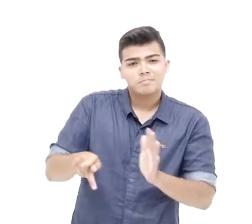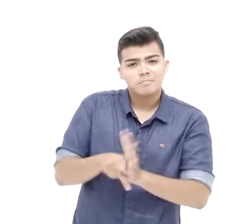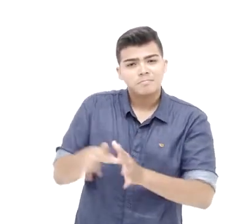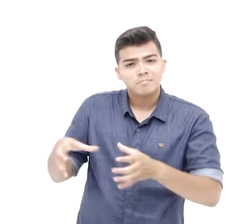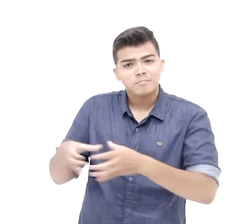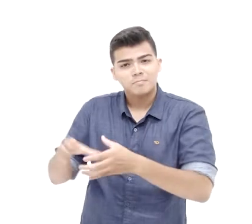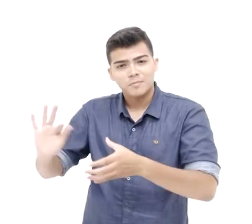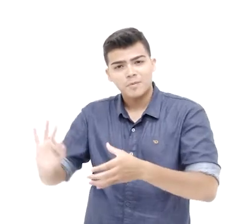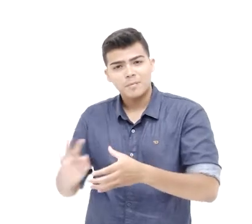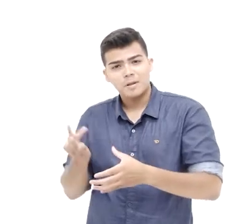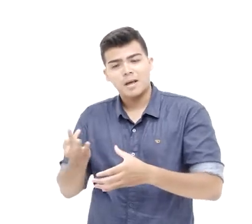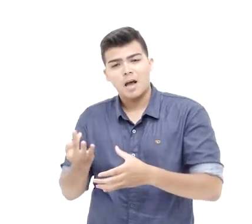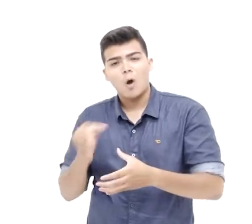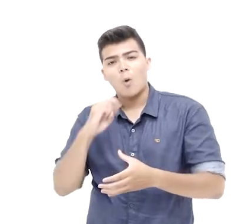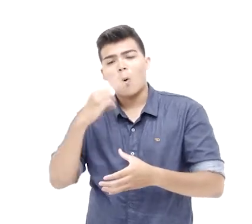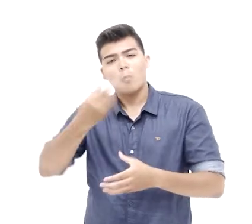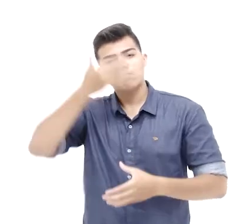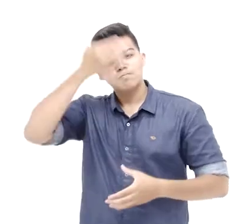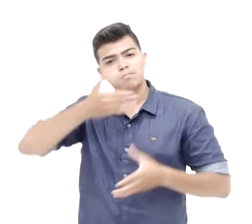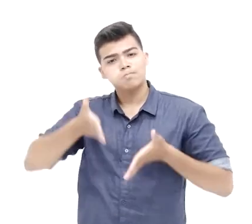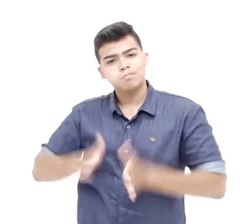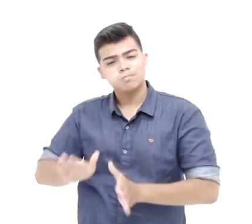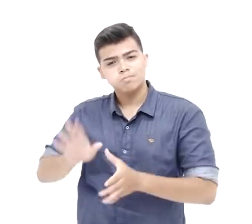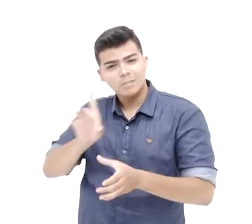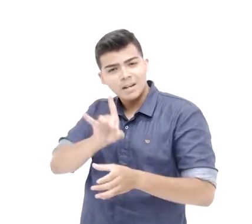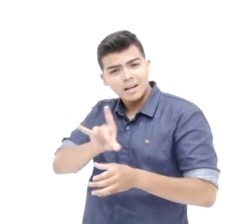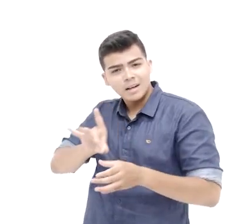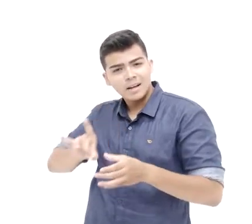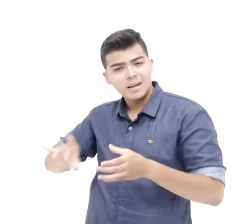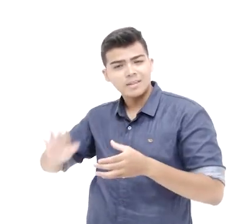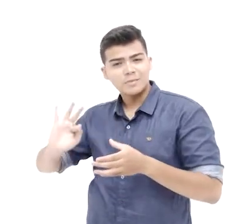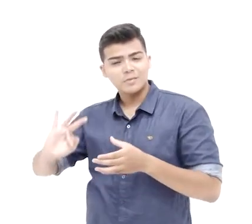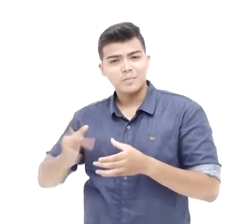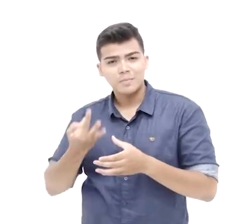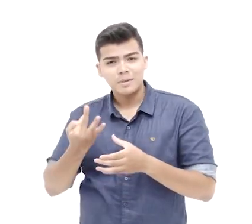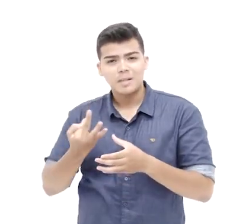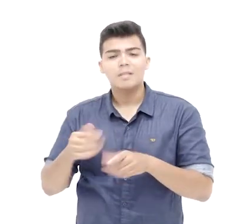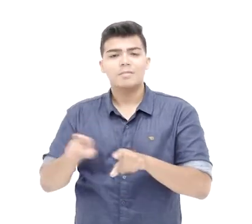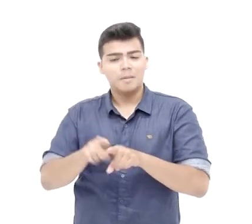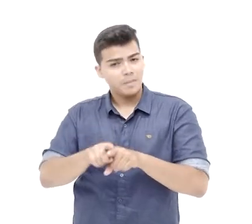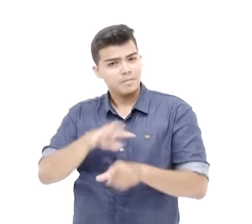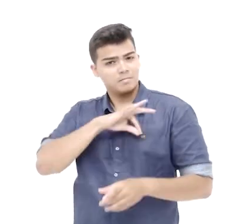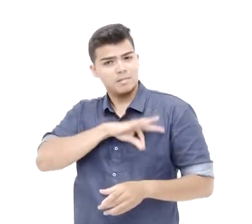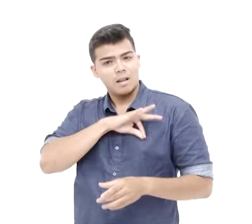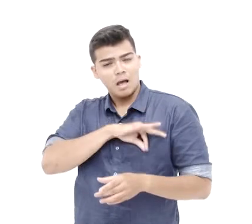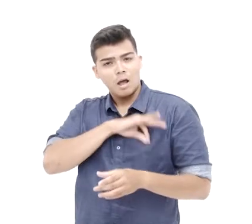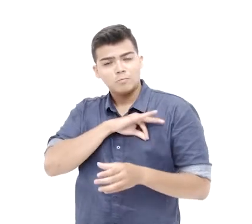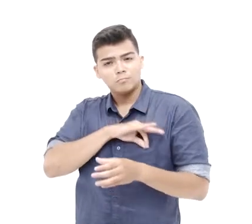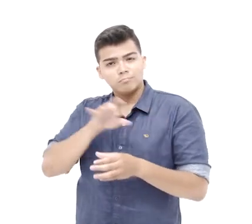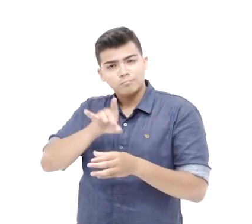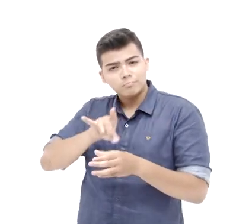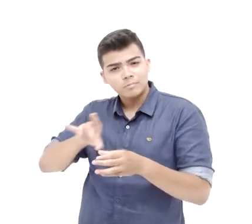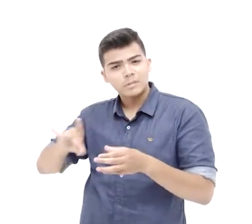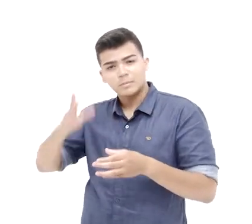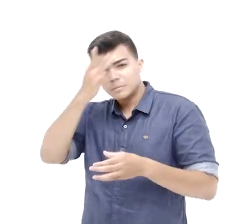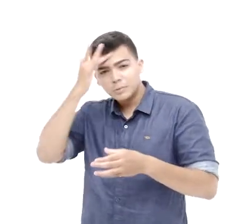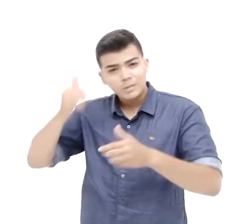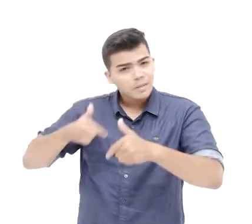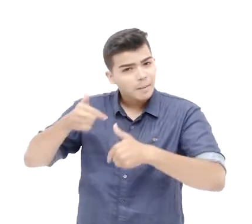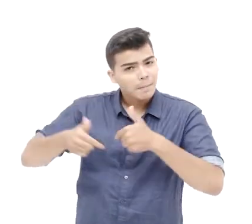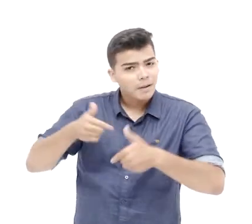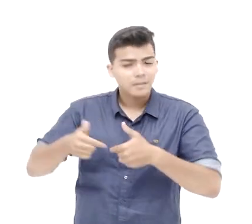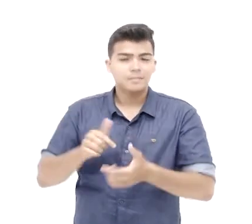de todo o grupo familiar ou certidão de nascimento. Comprovação de renda de todo o grupo familiar daqueles que